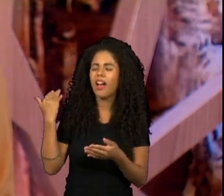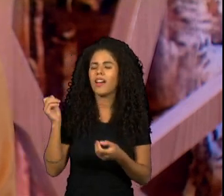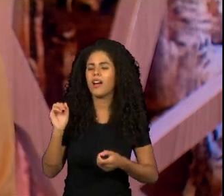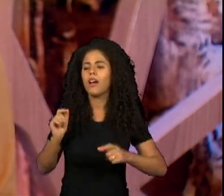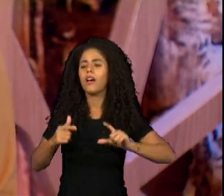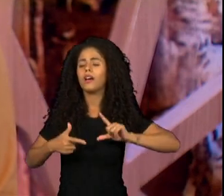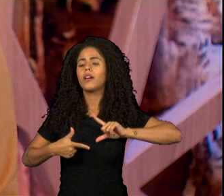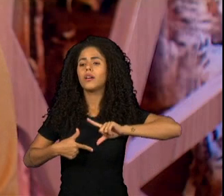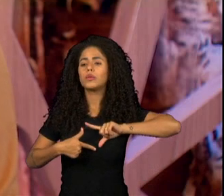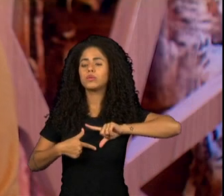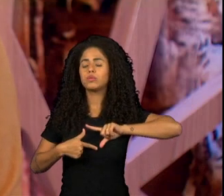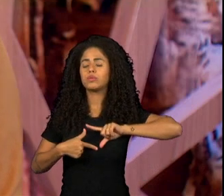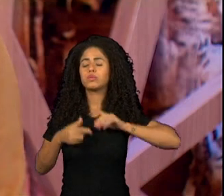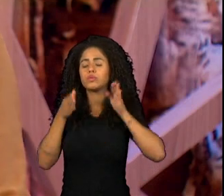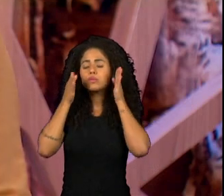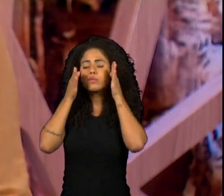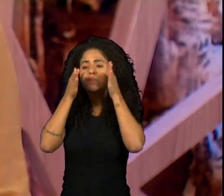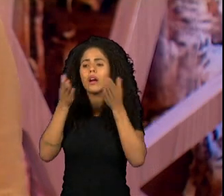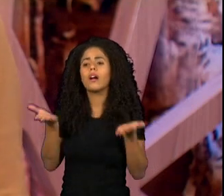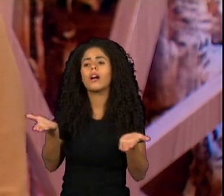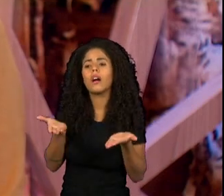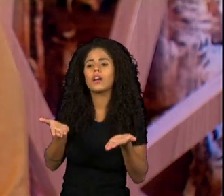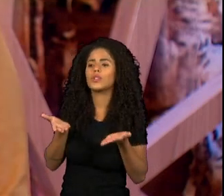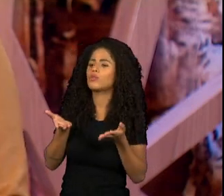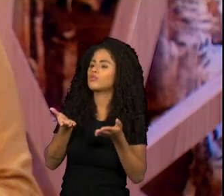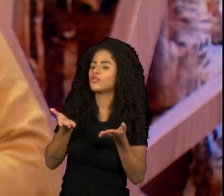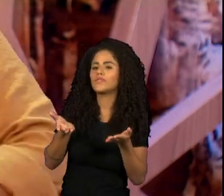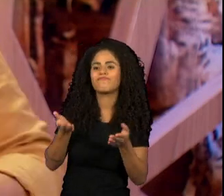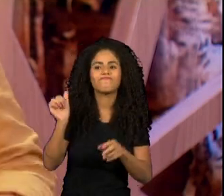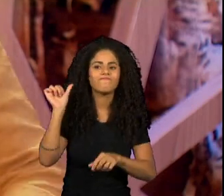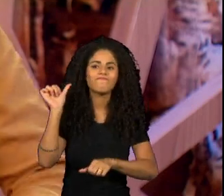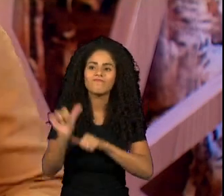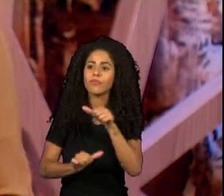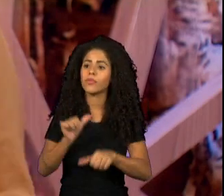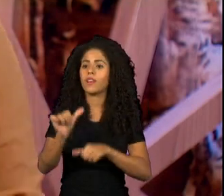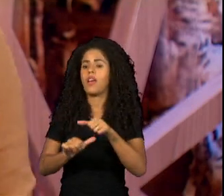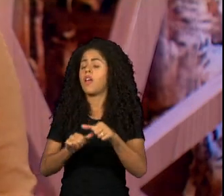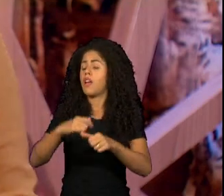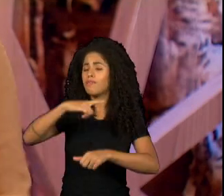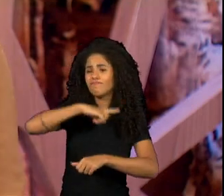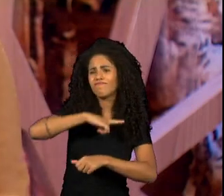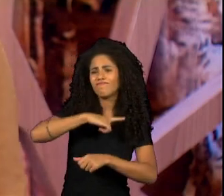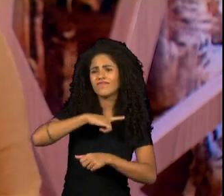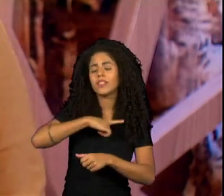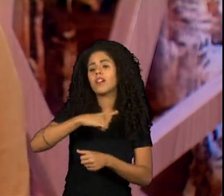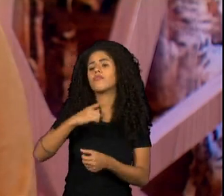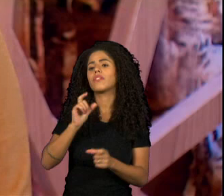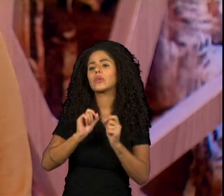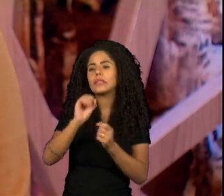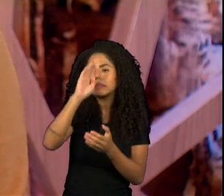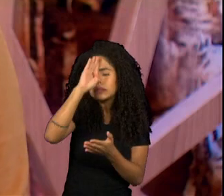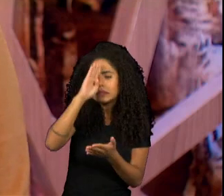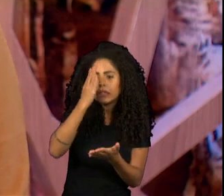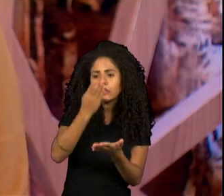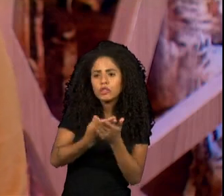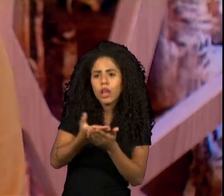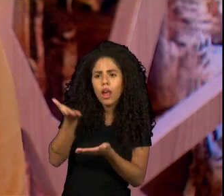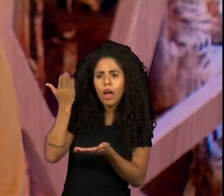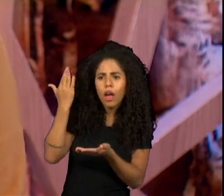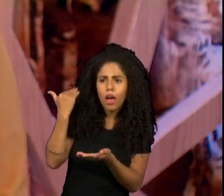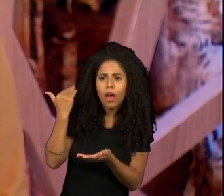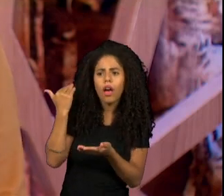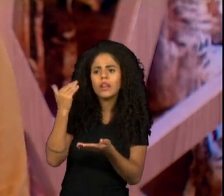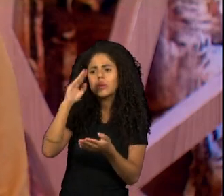não que a gente não deixe de ser conservador, a gente ainda é um país conservador, mas existia também uma fé no presidente, nas coisas que ele